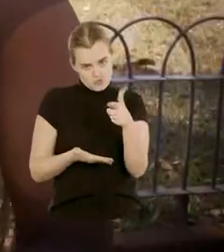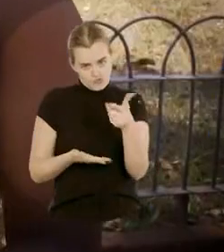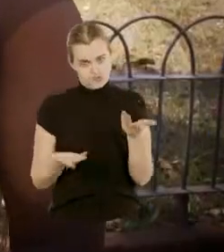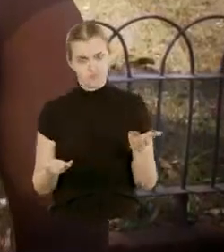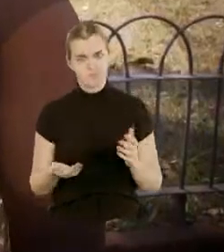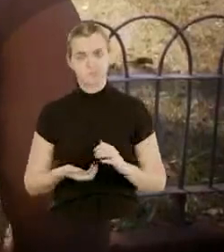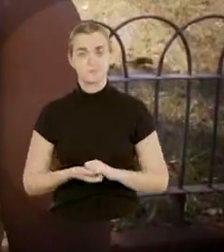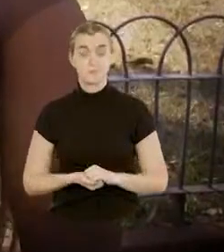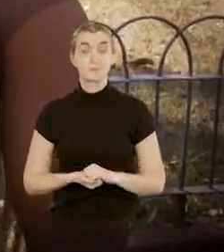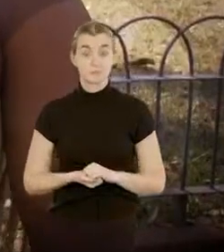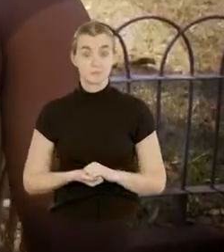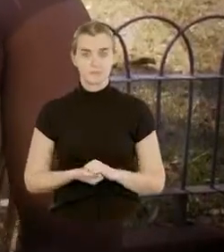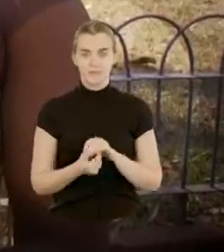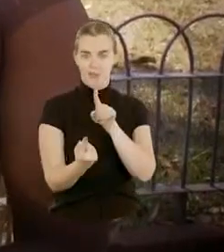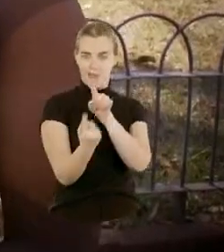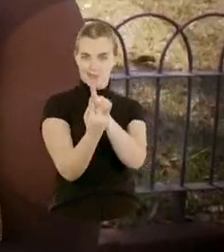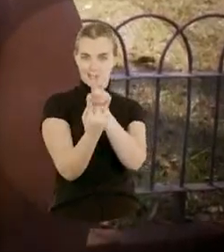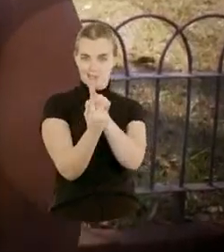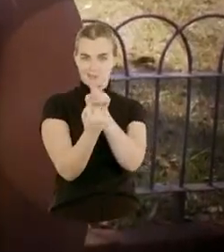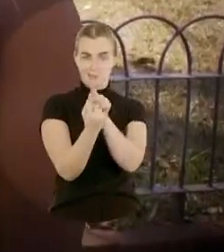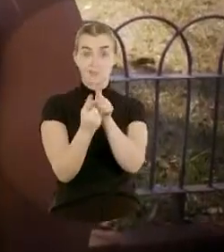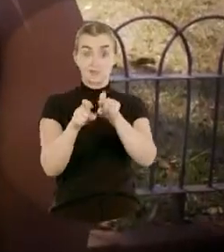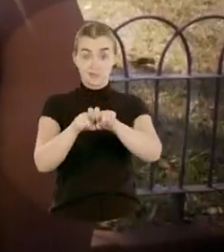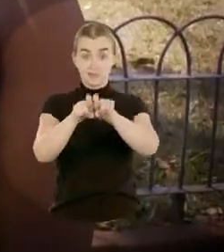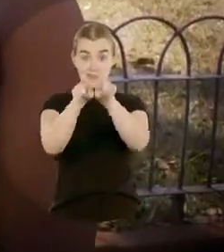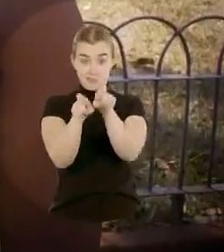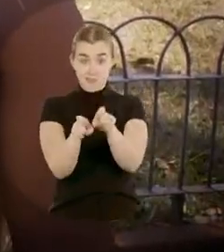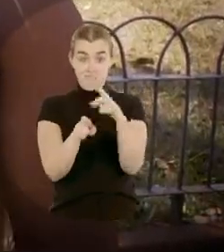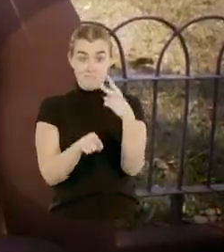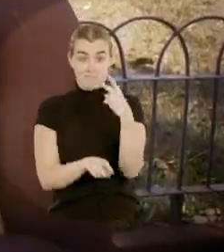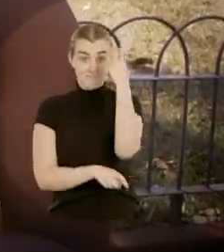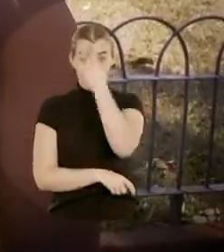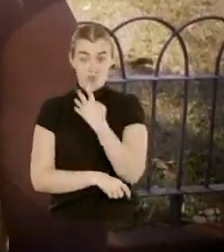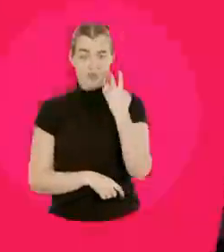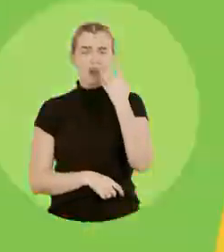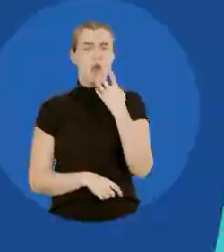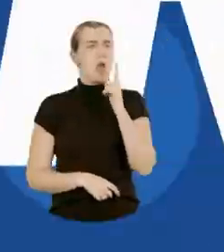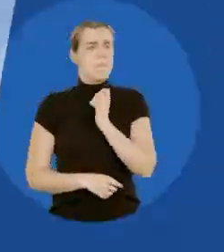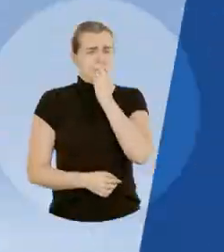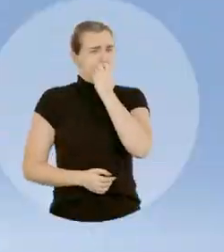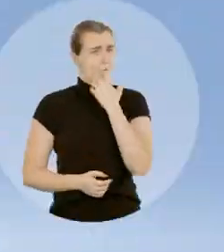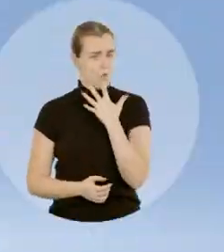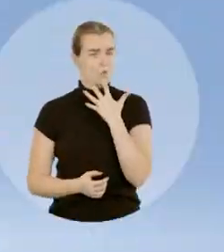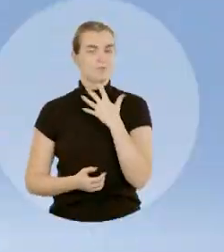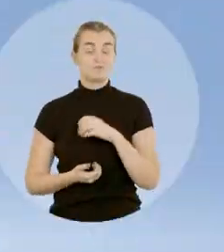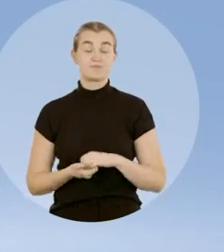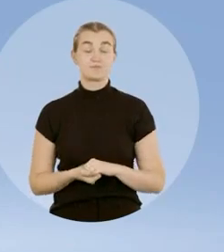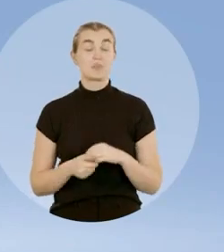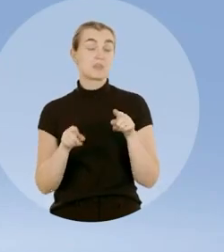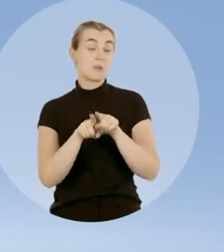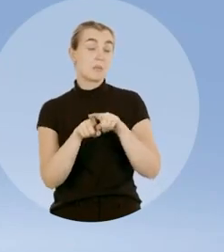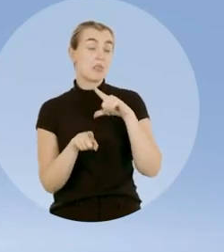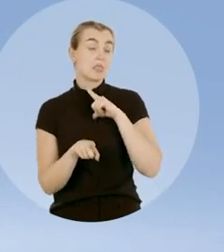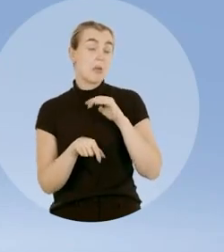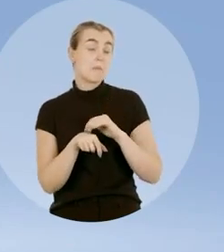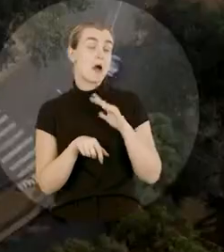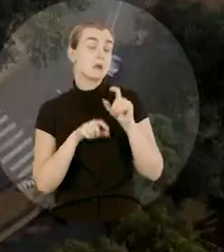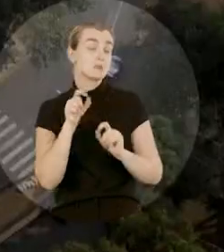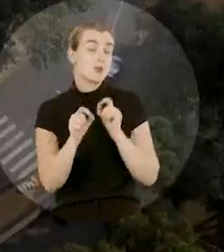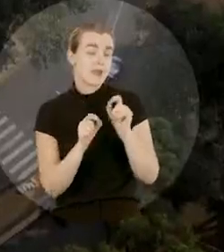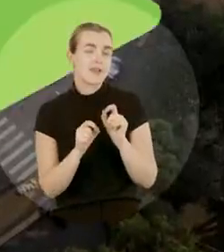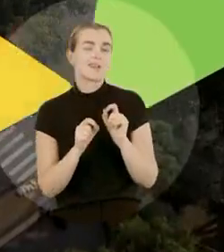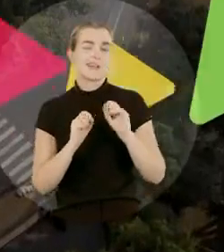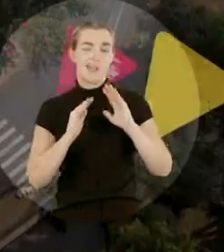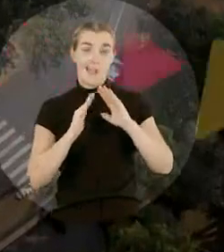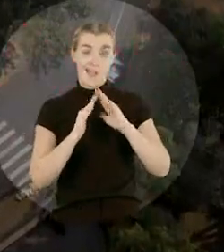Ter o atendimento ginecológico 24 horas vai ser muito bom. E tem mais. O Ricardo vai construir creches